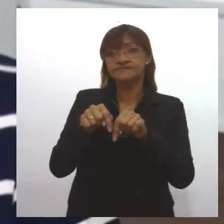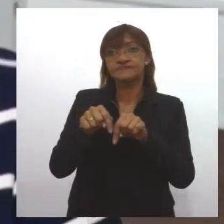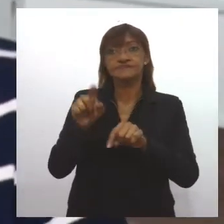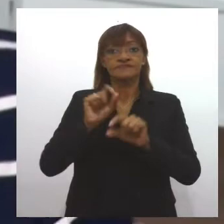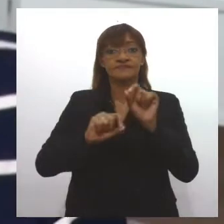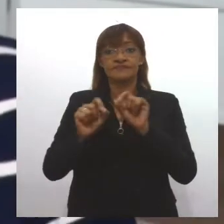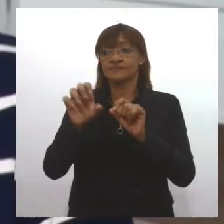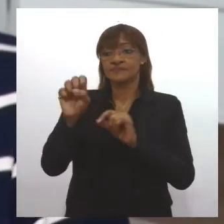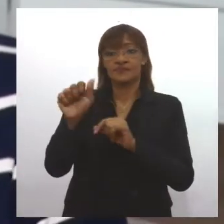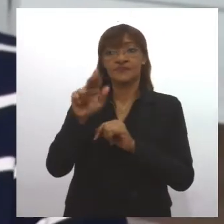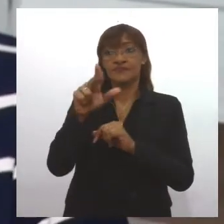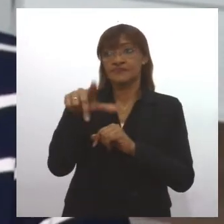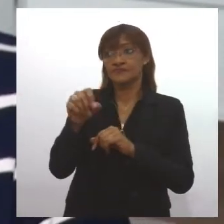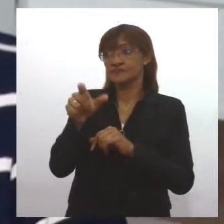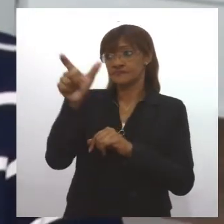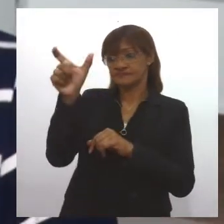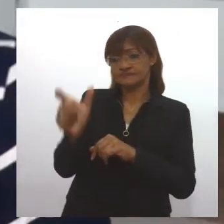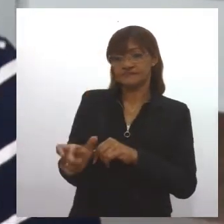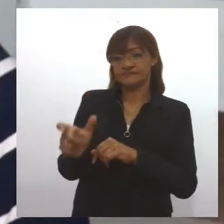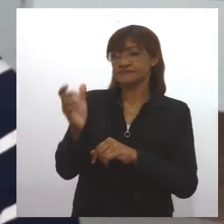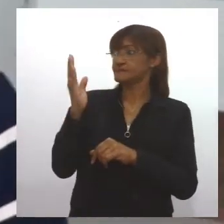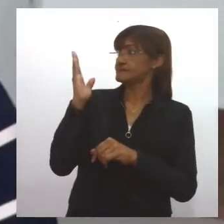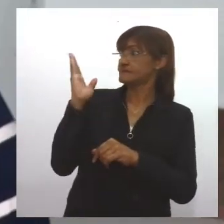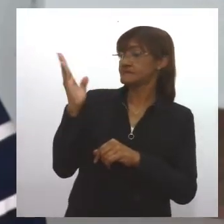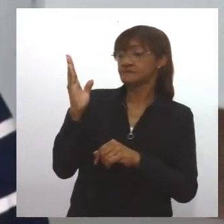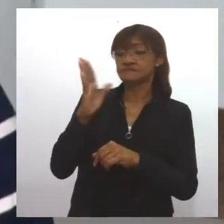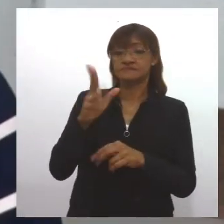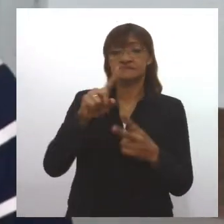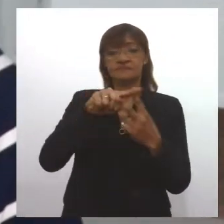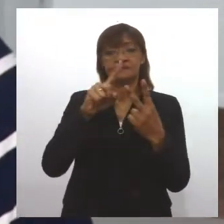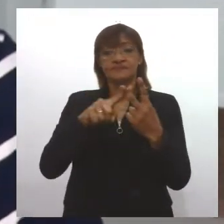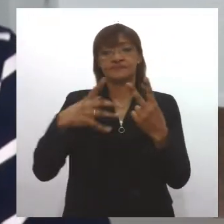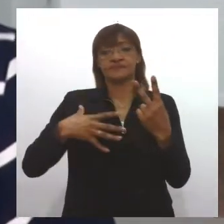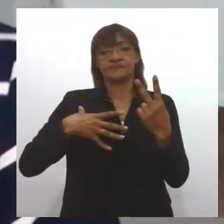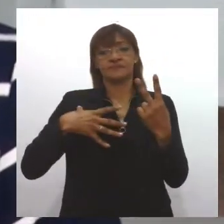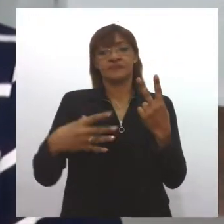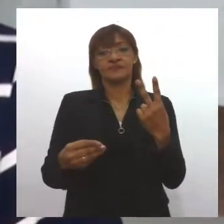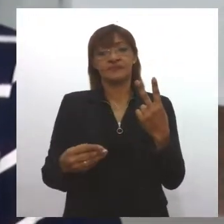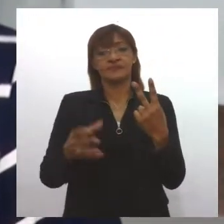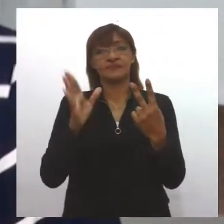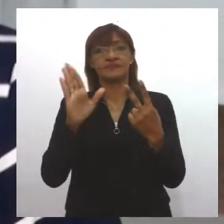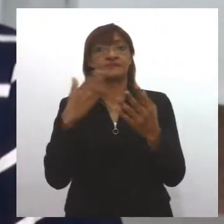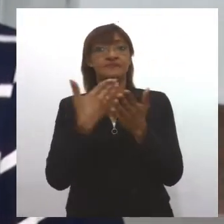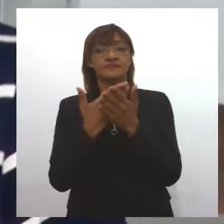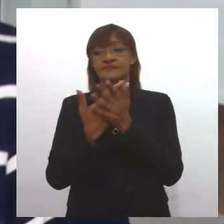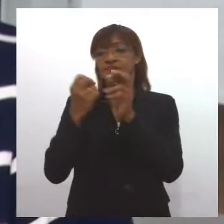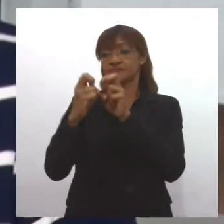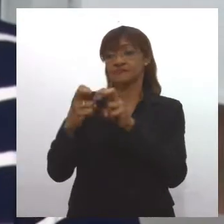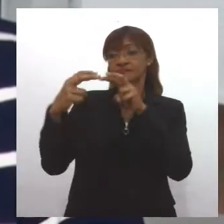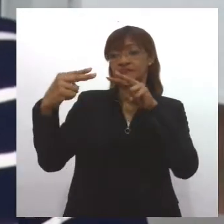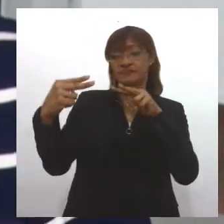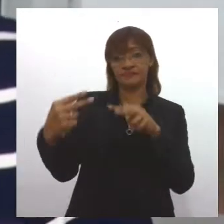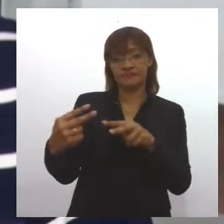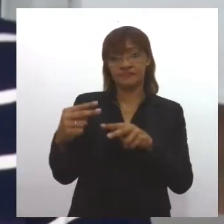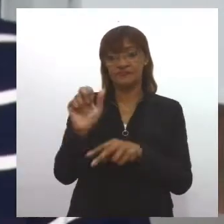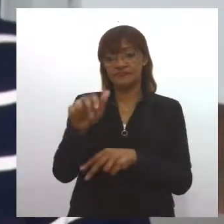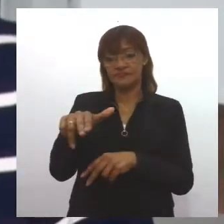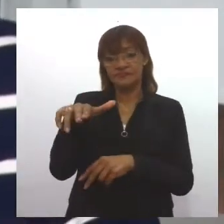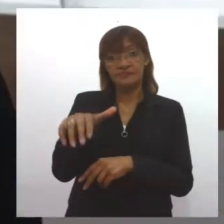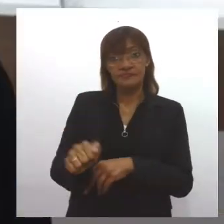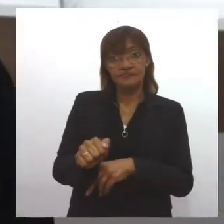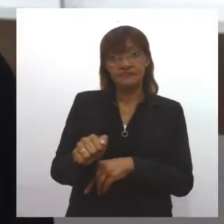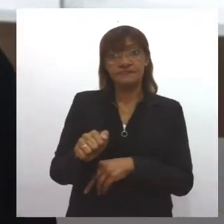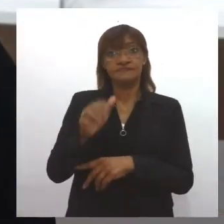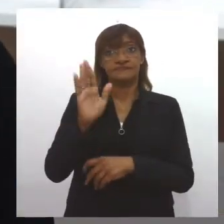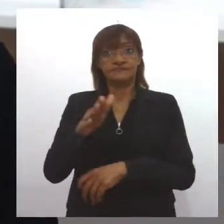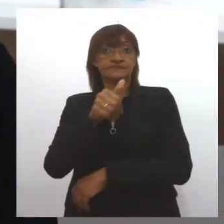ainda prefere manter as duas filhas com idade escolar estudando remotamente. Ana, a mais velha e